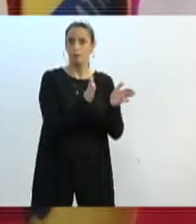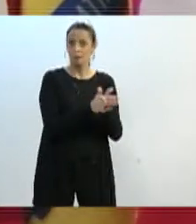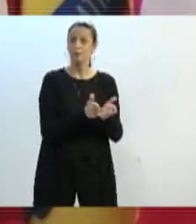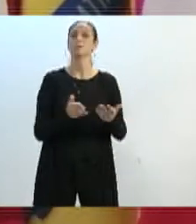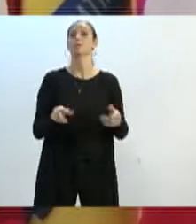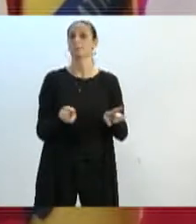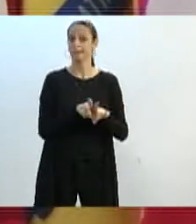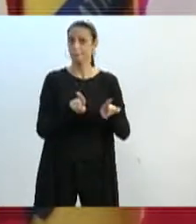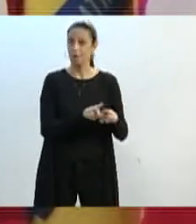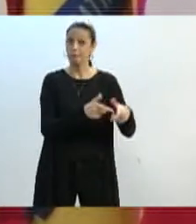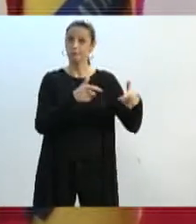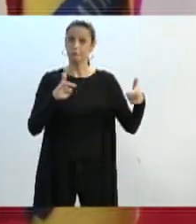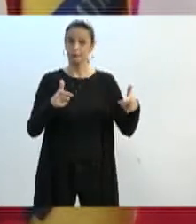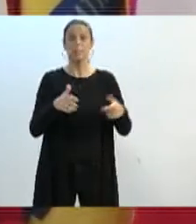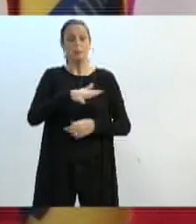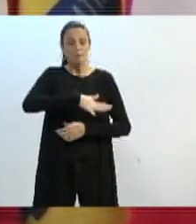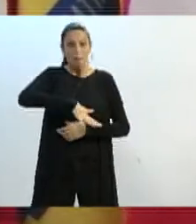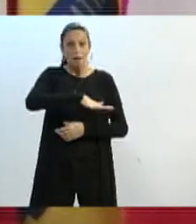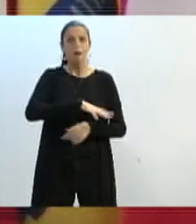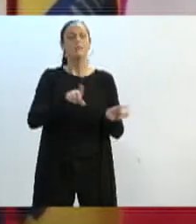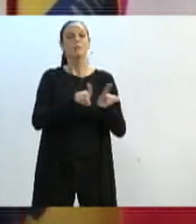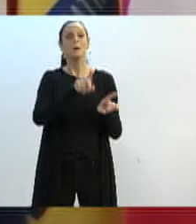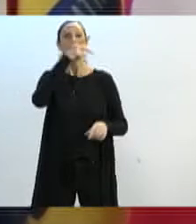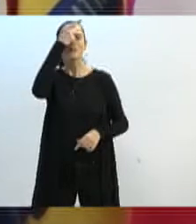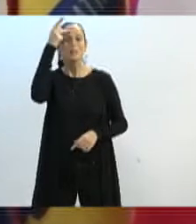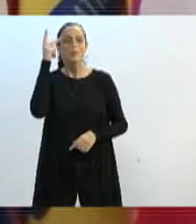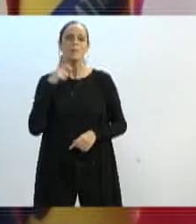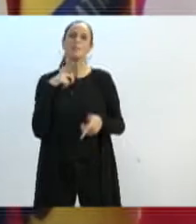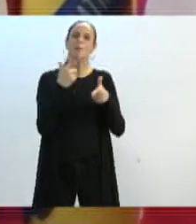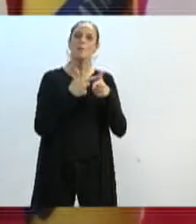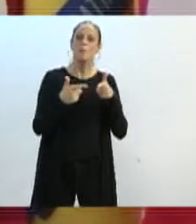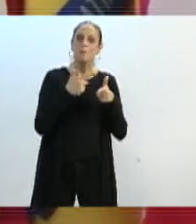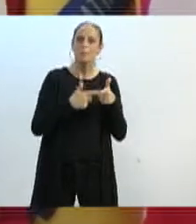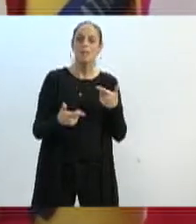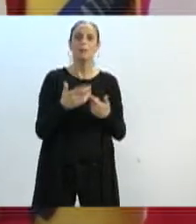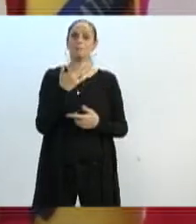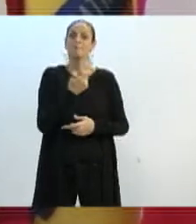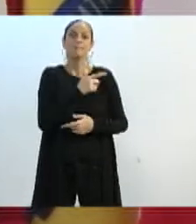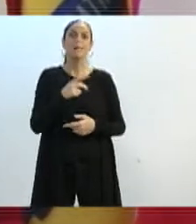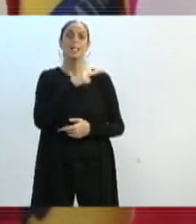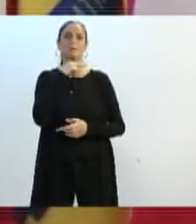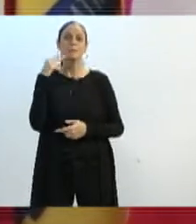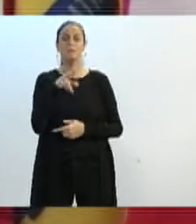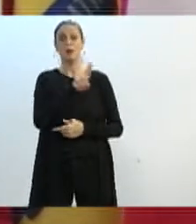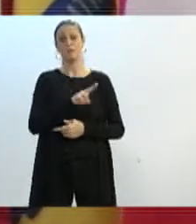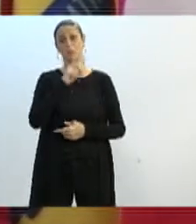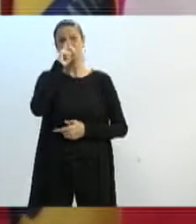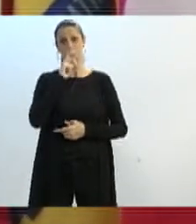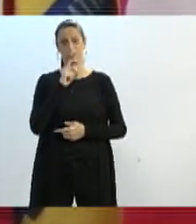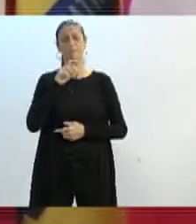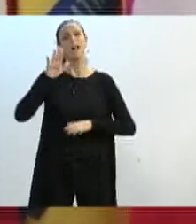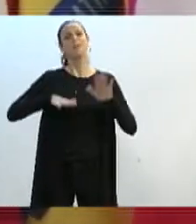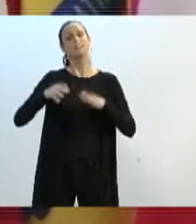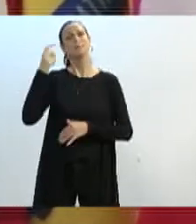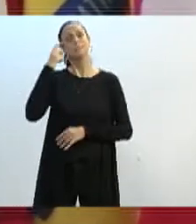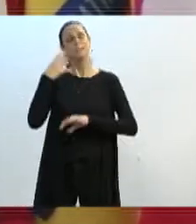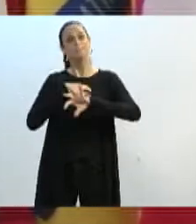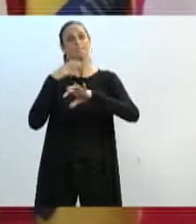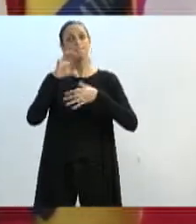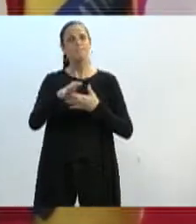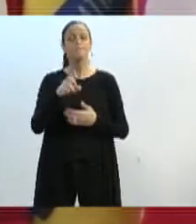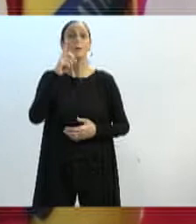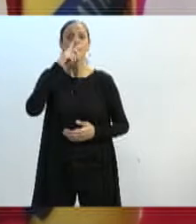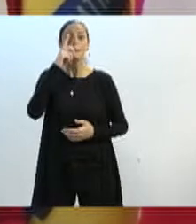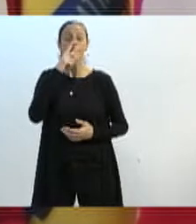a pobreza menstrual. Pensando nisso, eu me coloco no lugar de uma mãe que, por vezes, é chefe de família, né, e